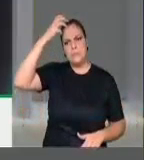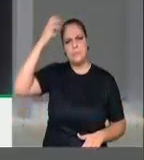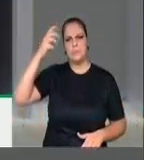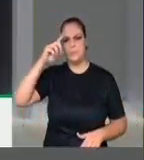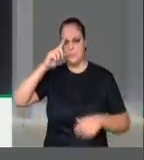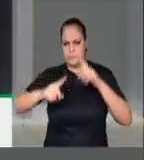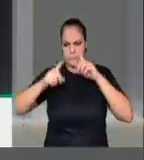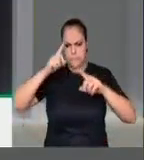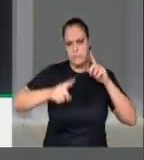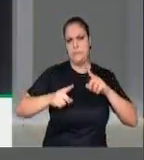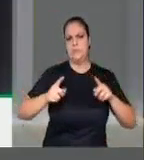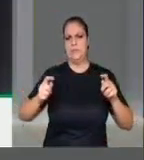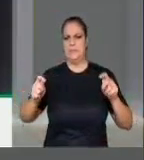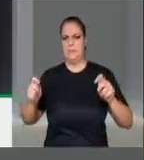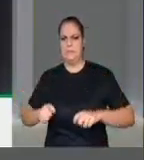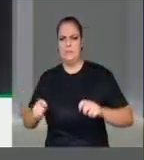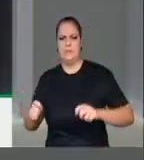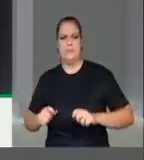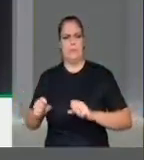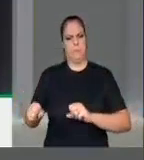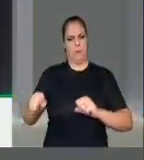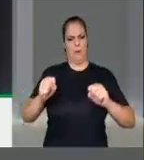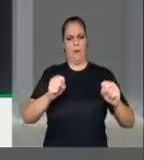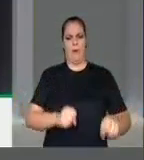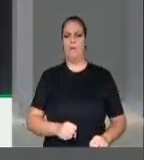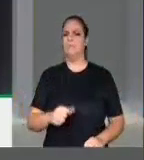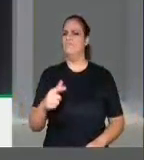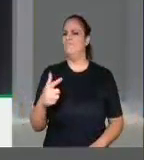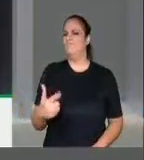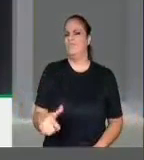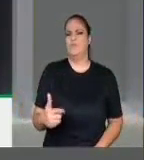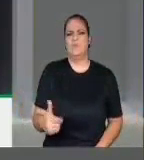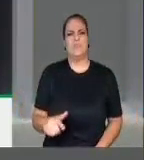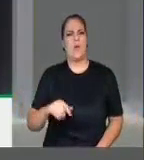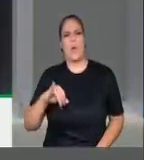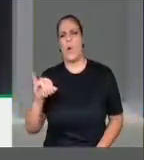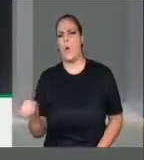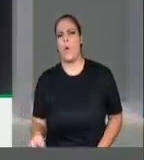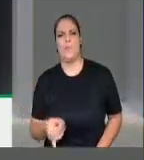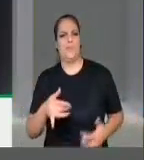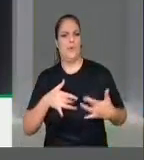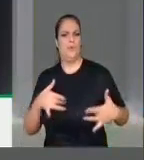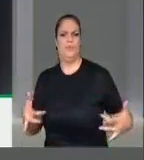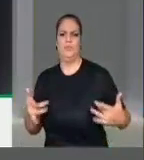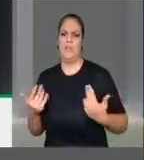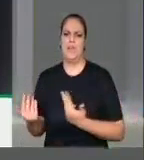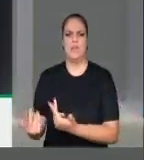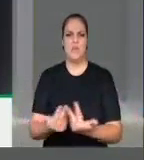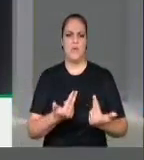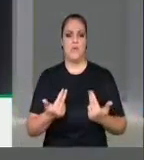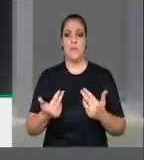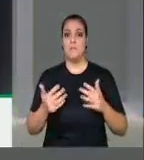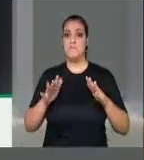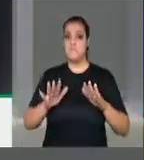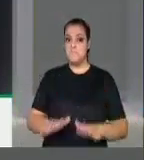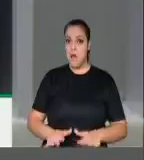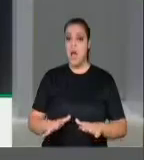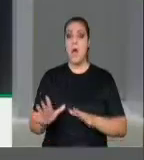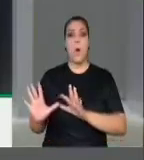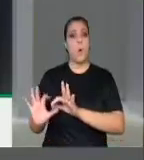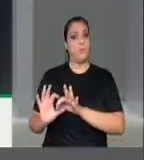grandes potenciais e como pouco espaço para a vontade coletiva. Em meio a esse contexto,